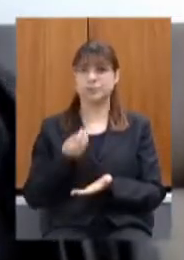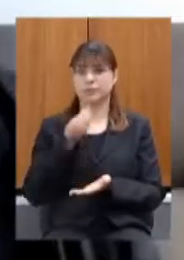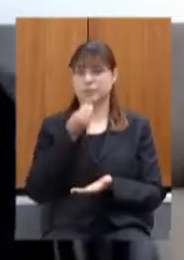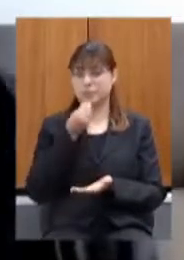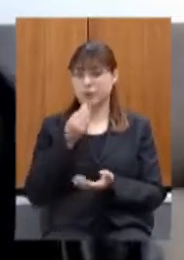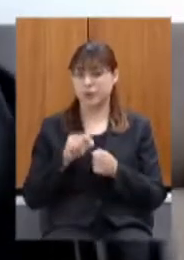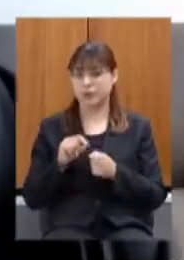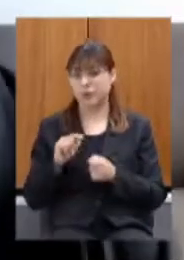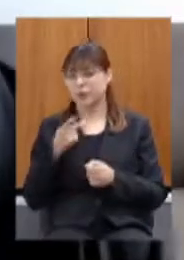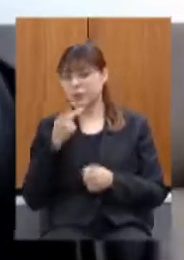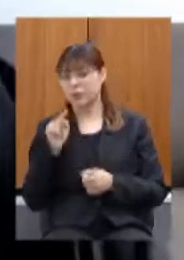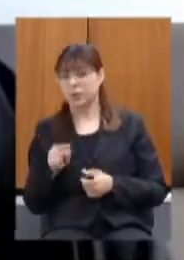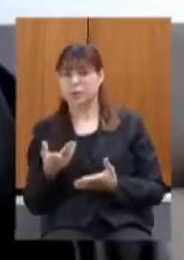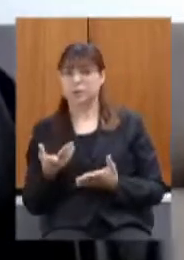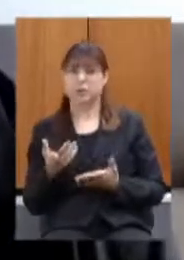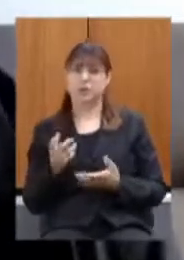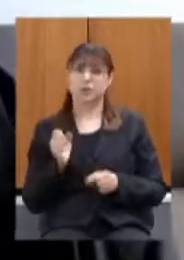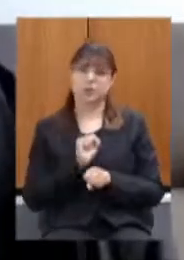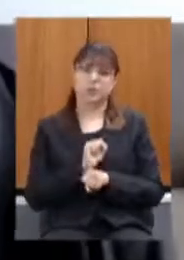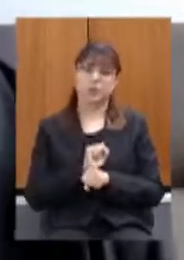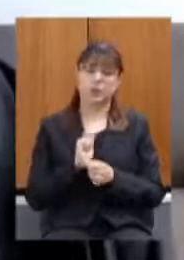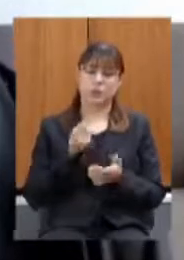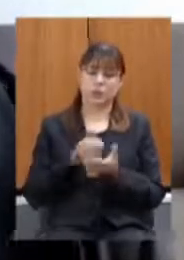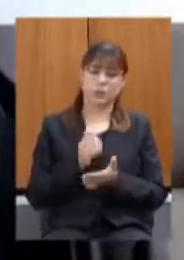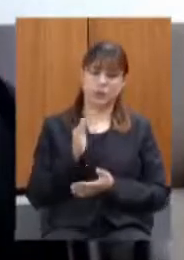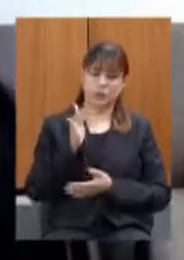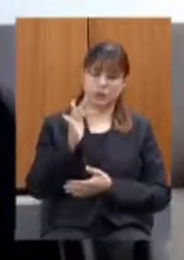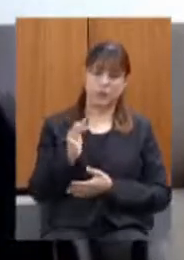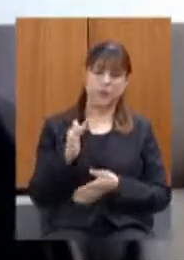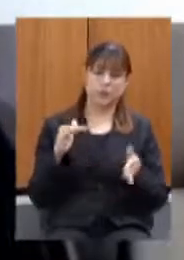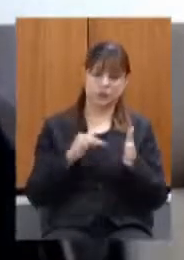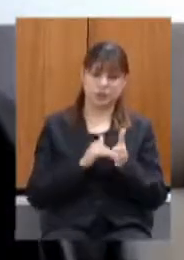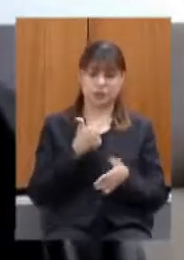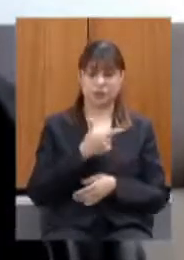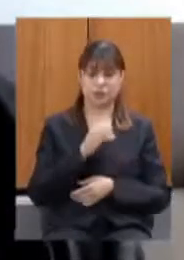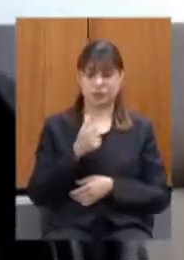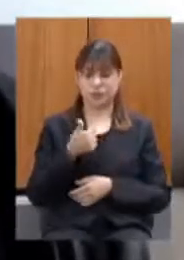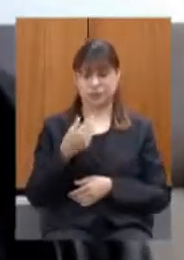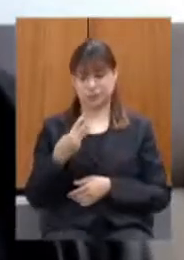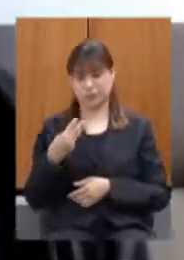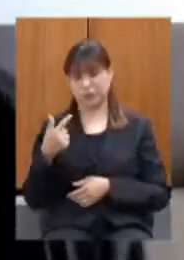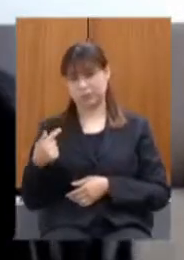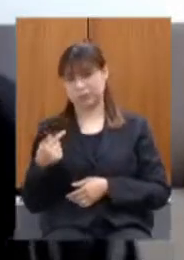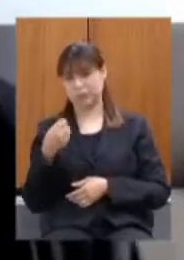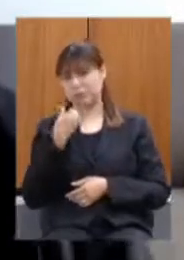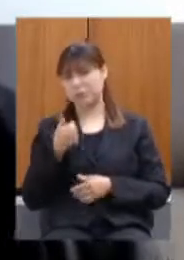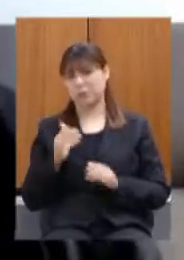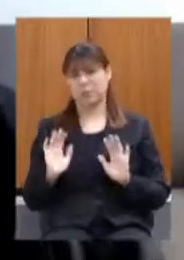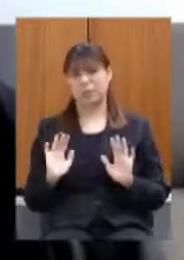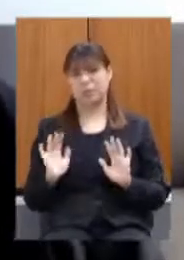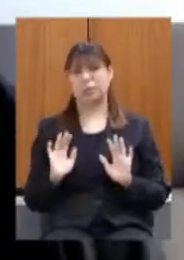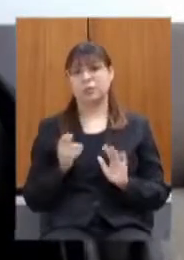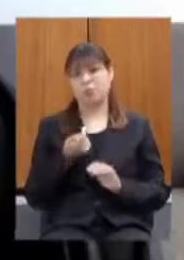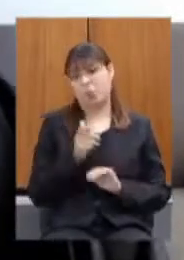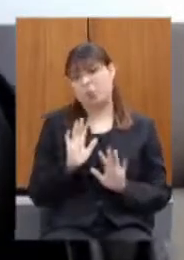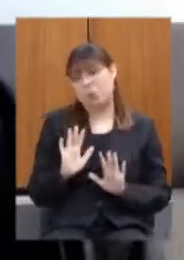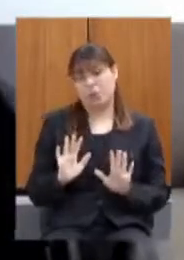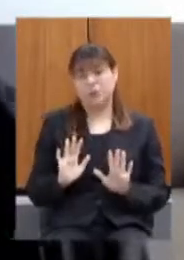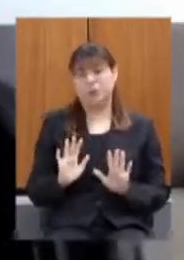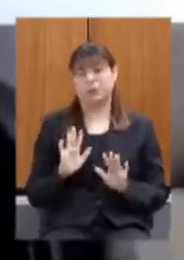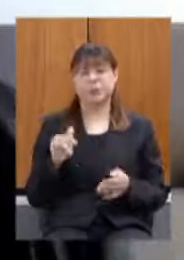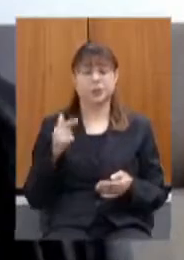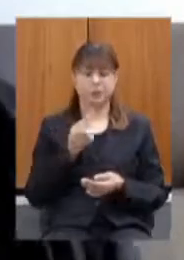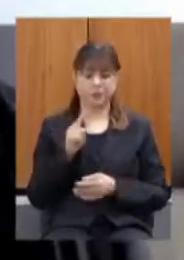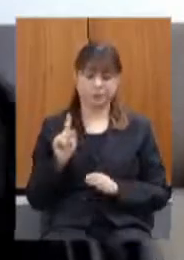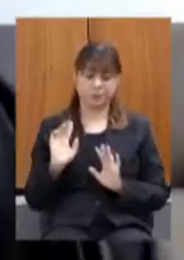deixar os pagamentos até futuro até 2037 tudo bem que é pouco mas é alguma coisa por fim